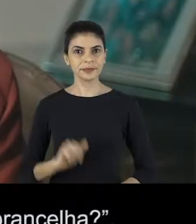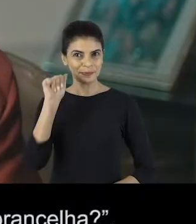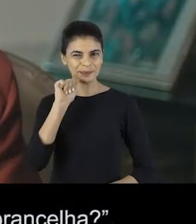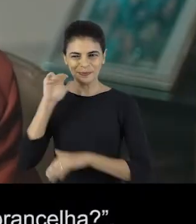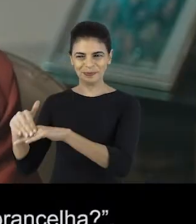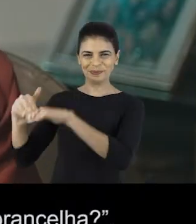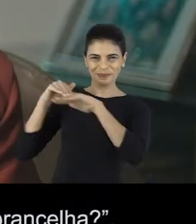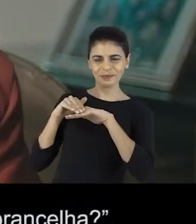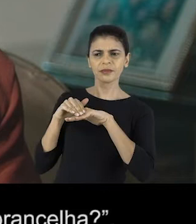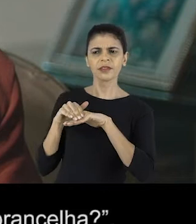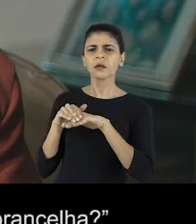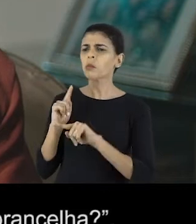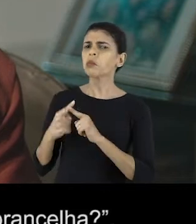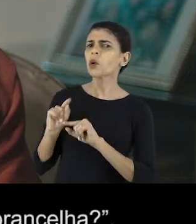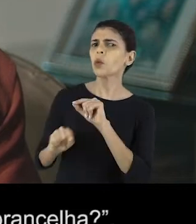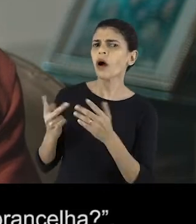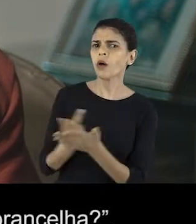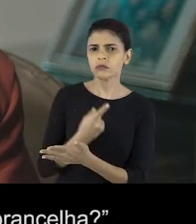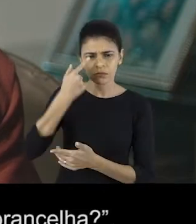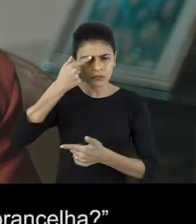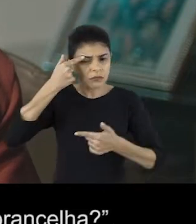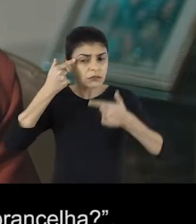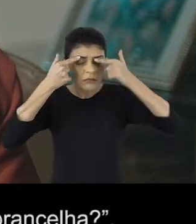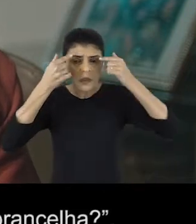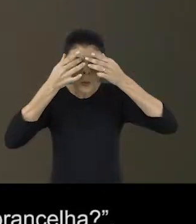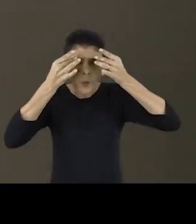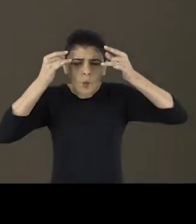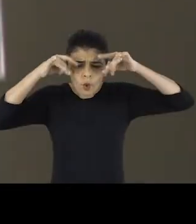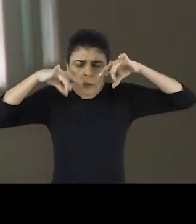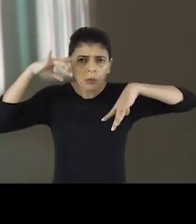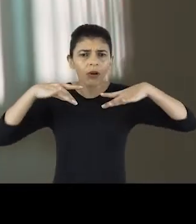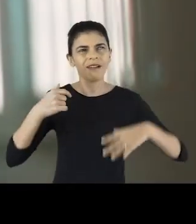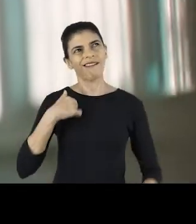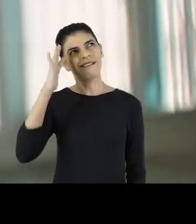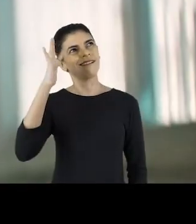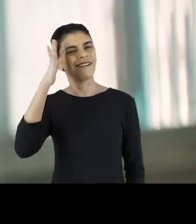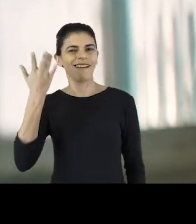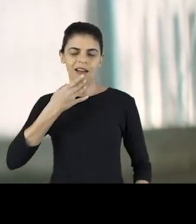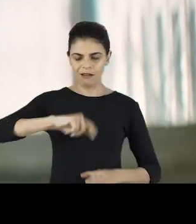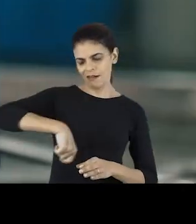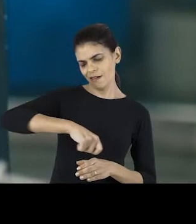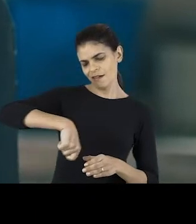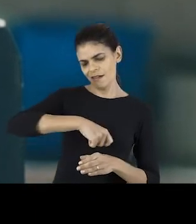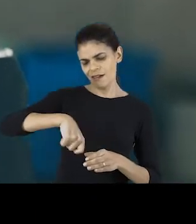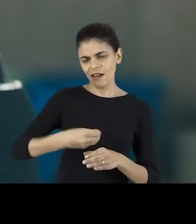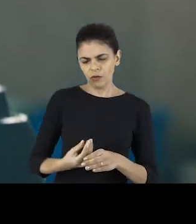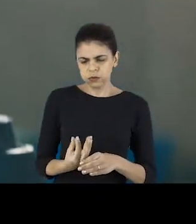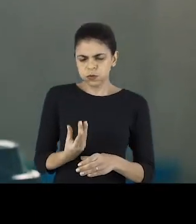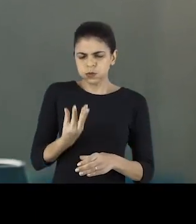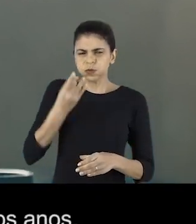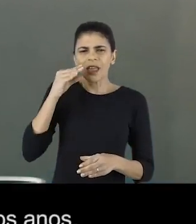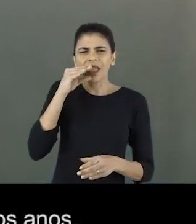Um dia a filha falou assim, sabe por que você não tem mais cabelo na sobrancelha? Aí às vezes eu pensava assim, que era o calor das